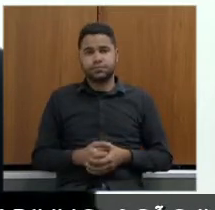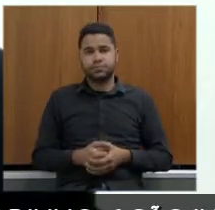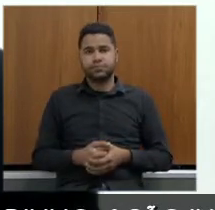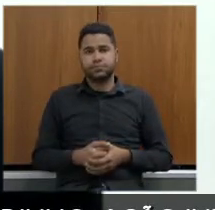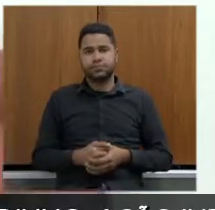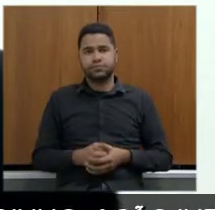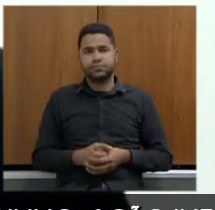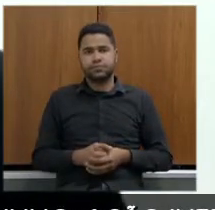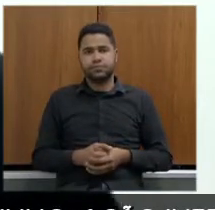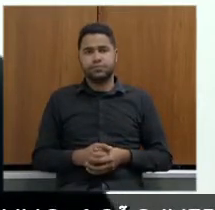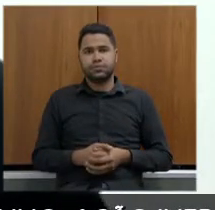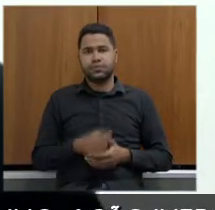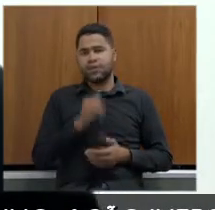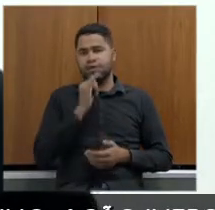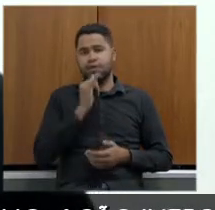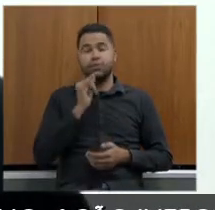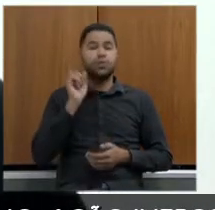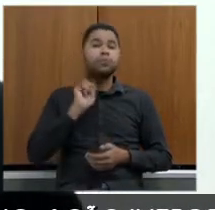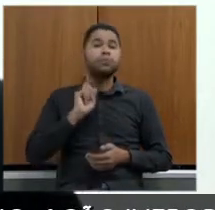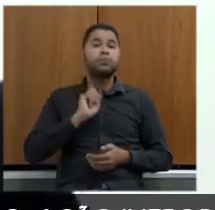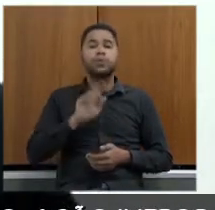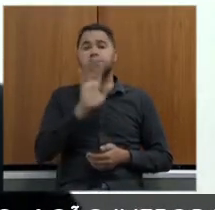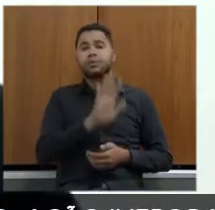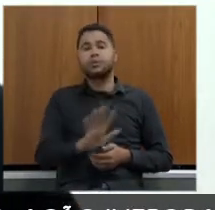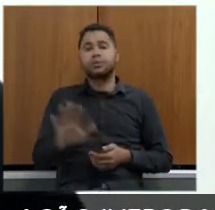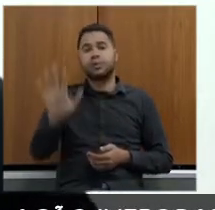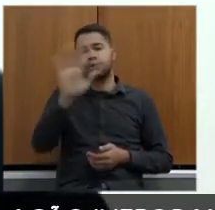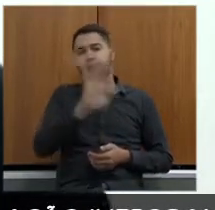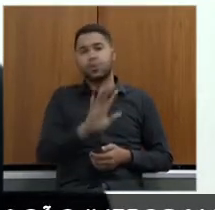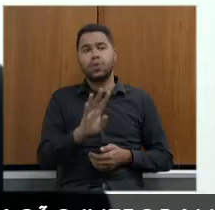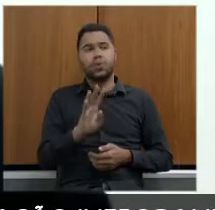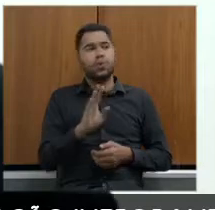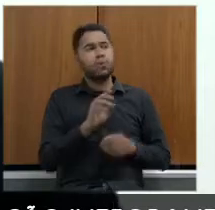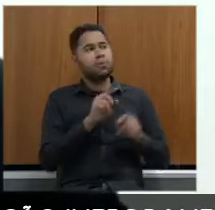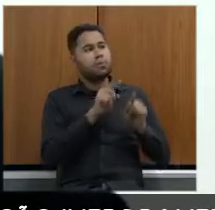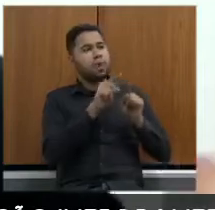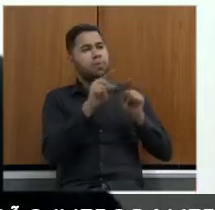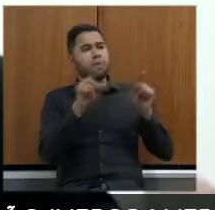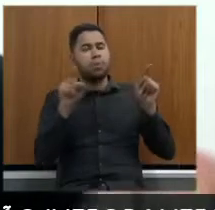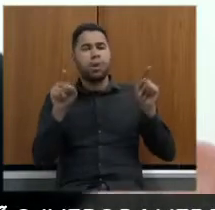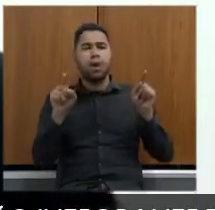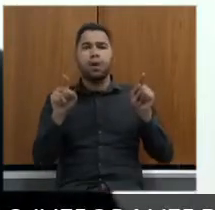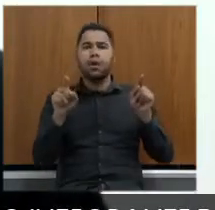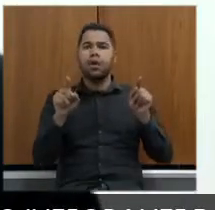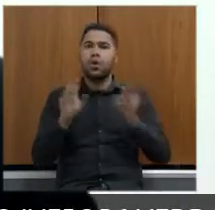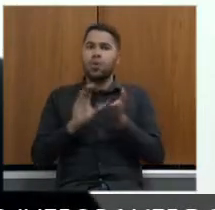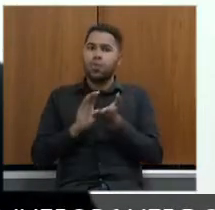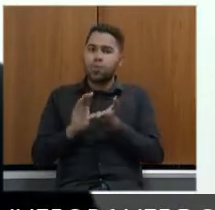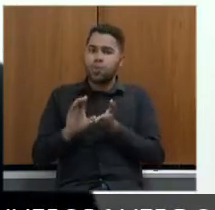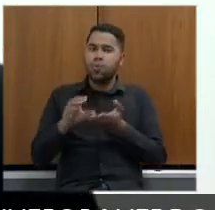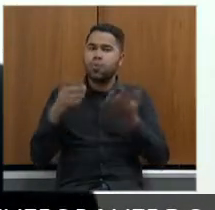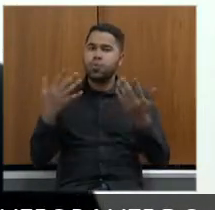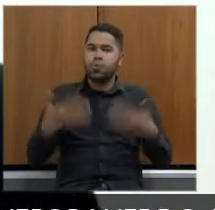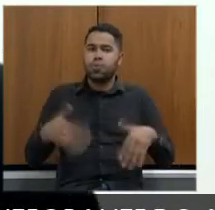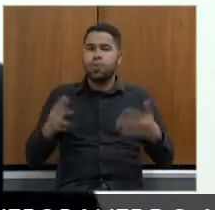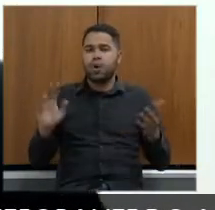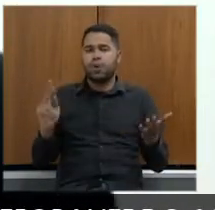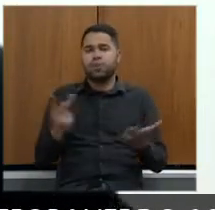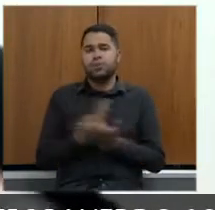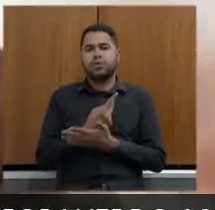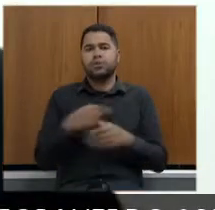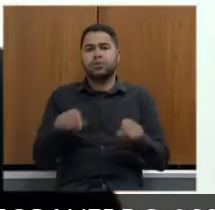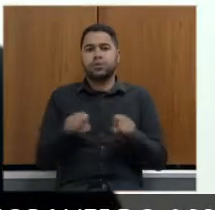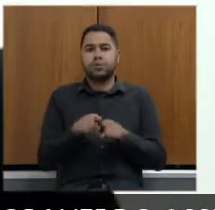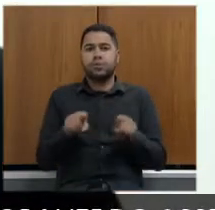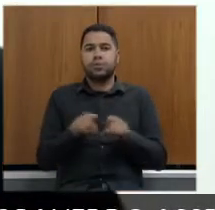no norte de Minas de modo geral aos quatro cantos nunca vimos tamanho investimento que está acontecendo até os